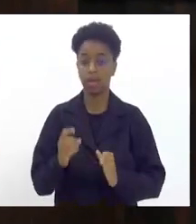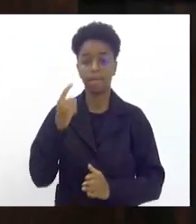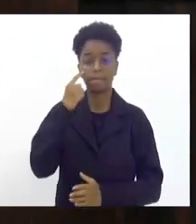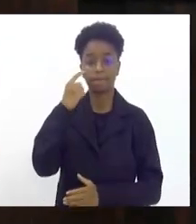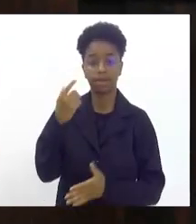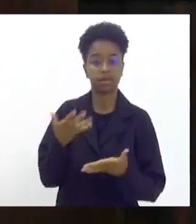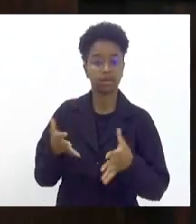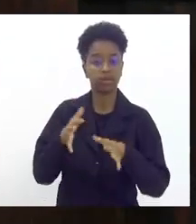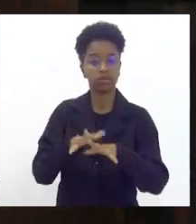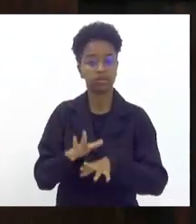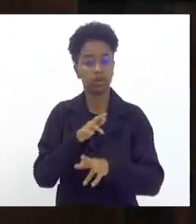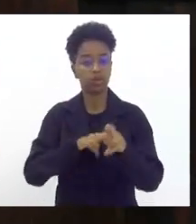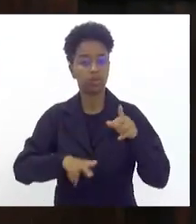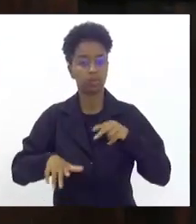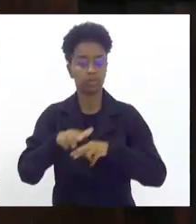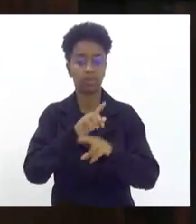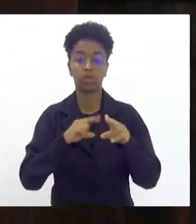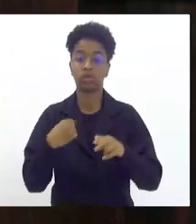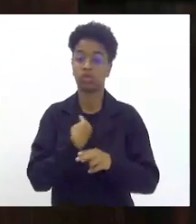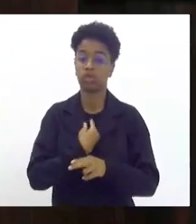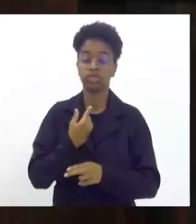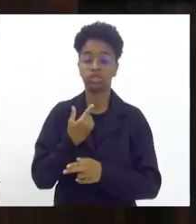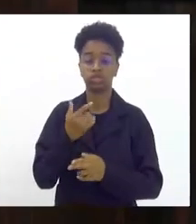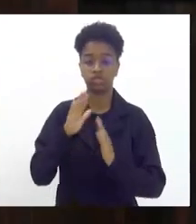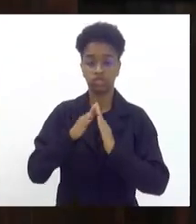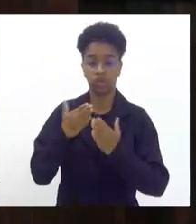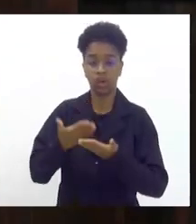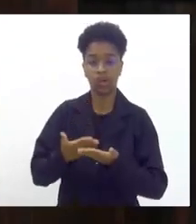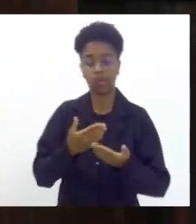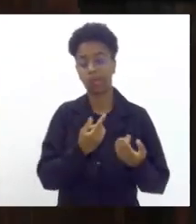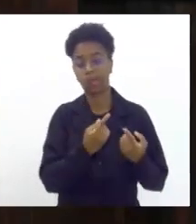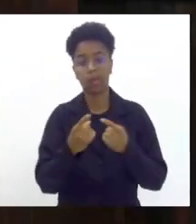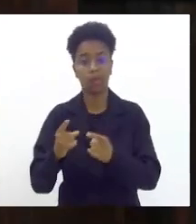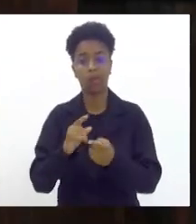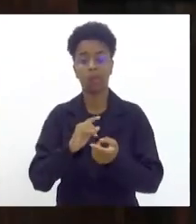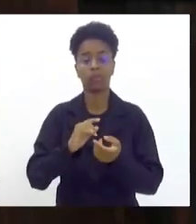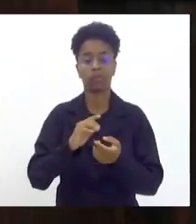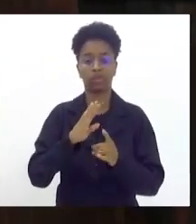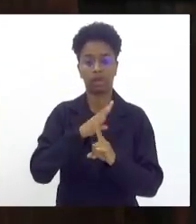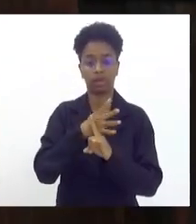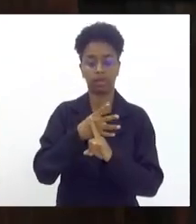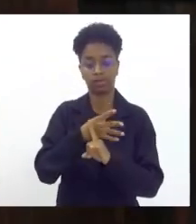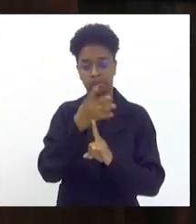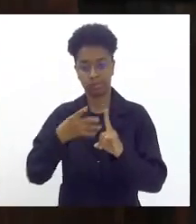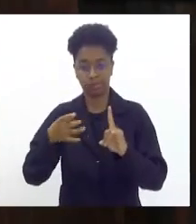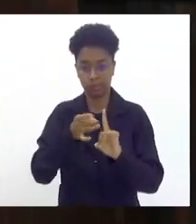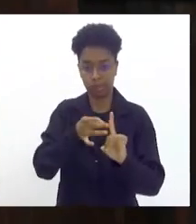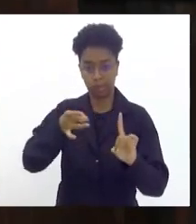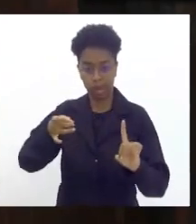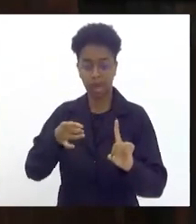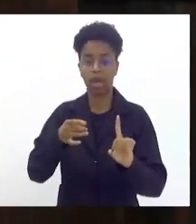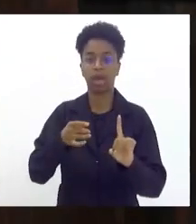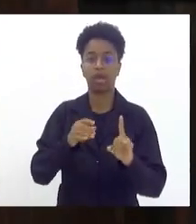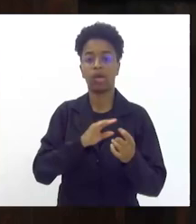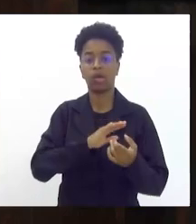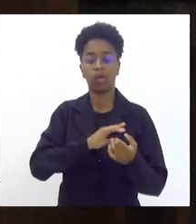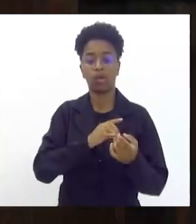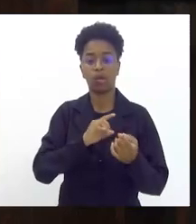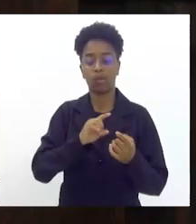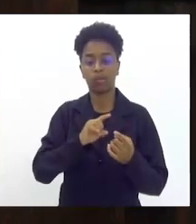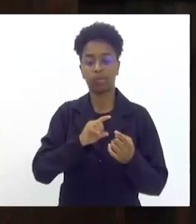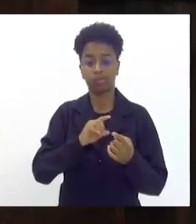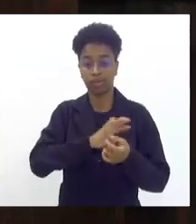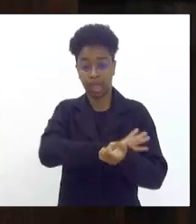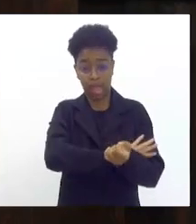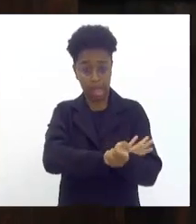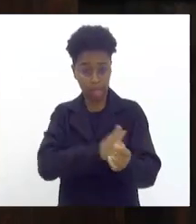inclusão, na diversidade. É uma escola anti-homofóbica, anti-machista, anti-racista e anti-qualquer tipo de